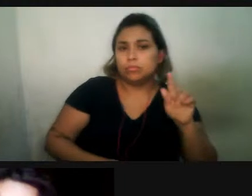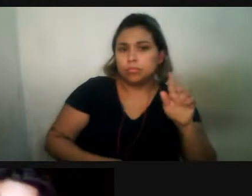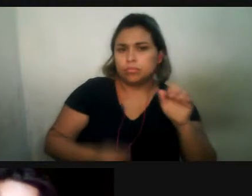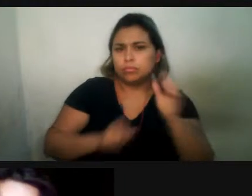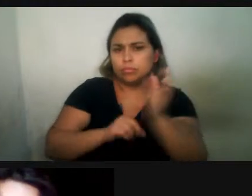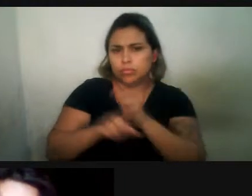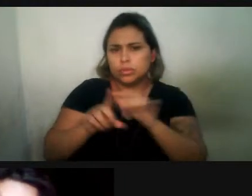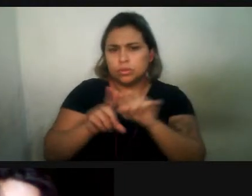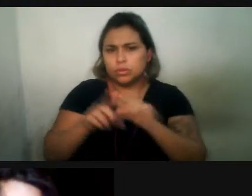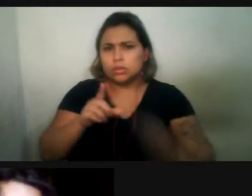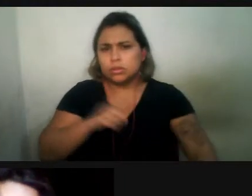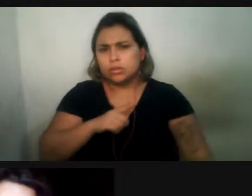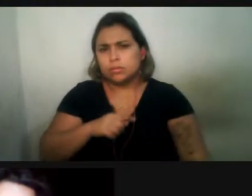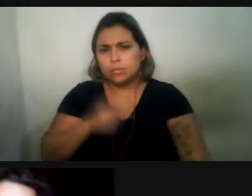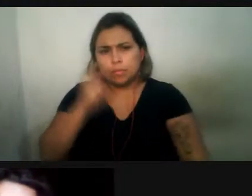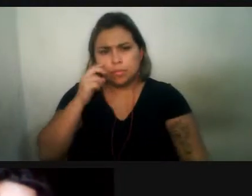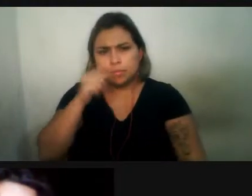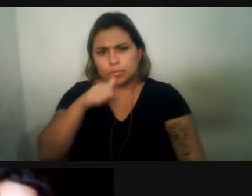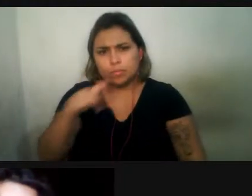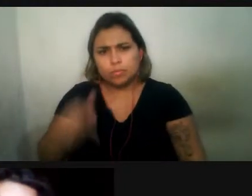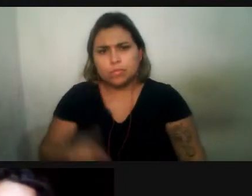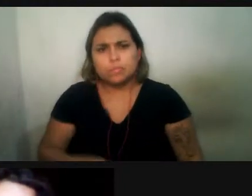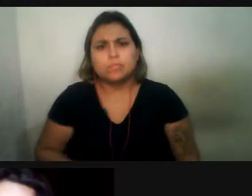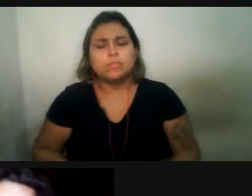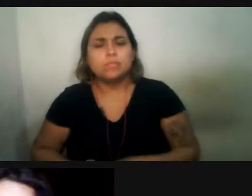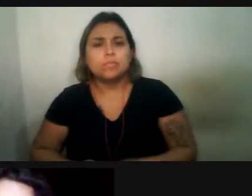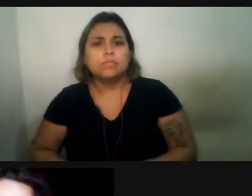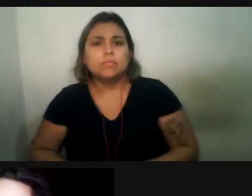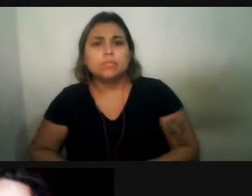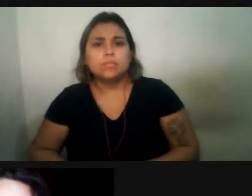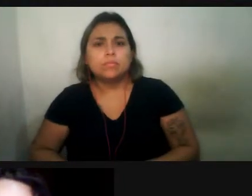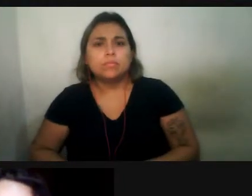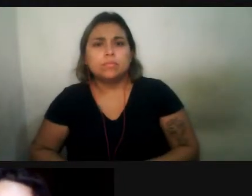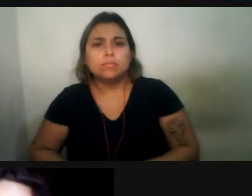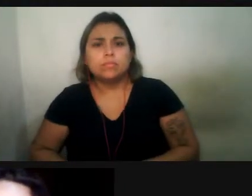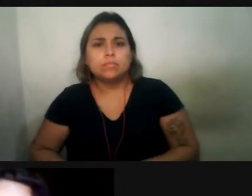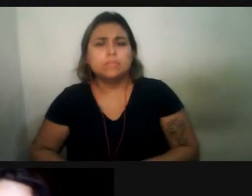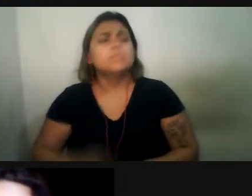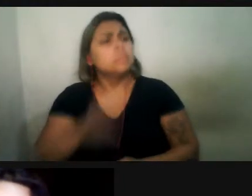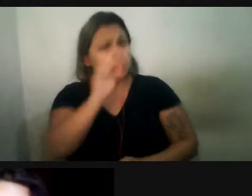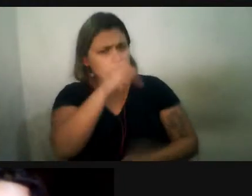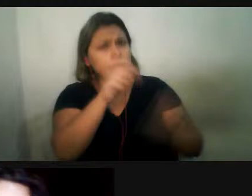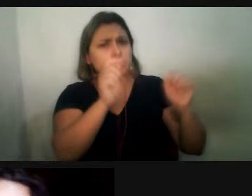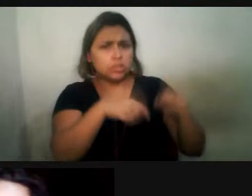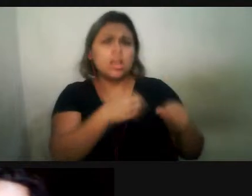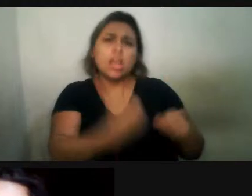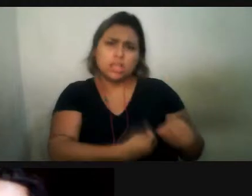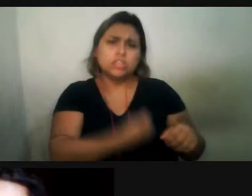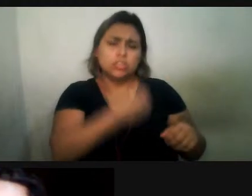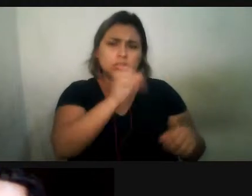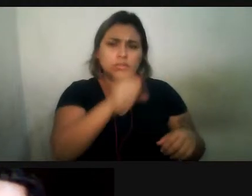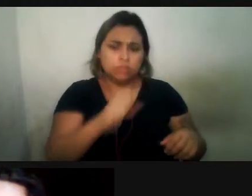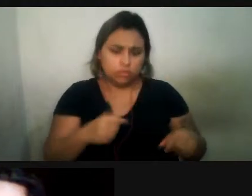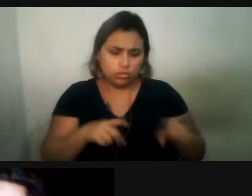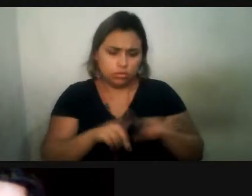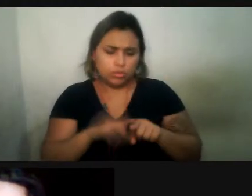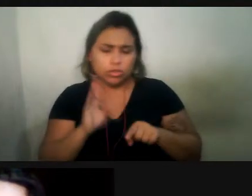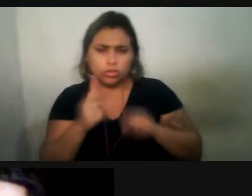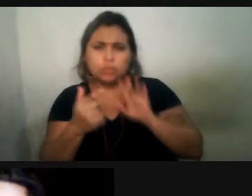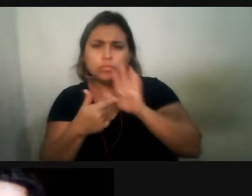possível que existam espécies crípticas? É possível e elas existem, né, essas espécies que foram descritas recentemente